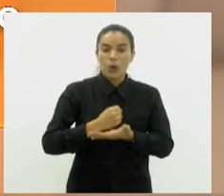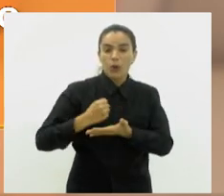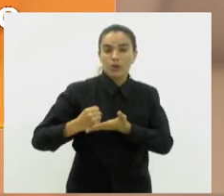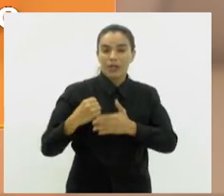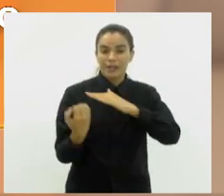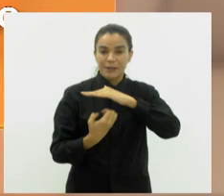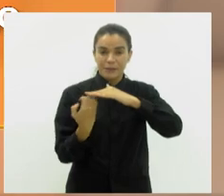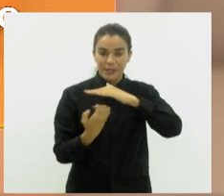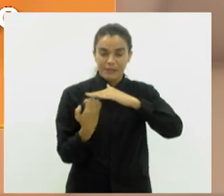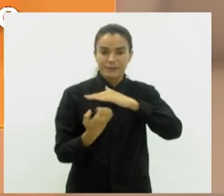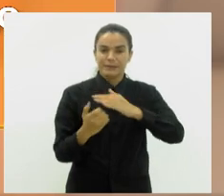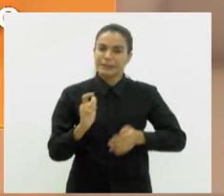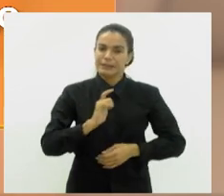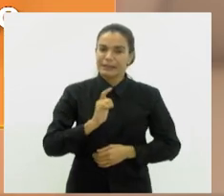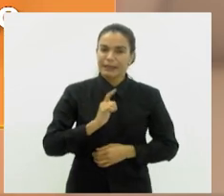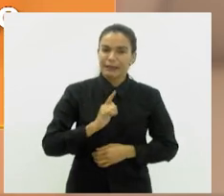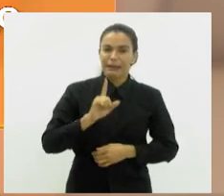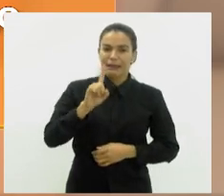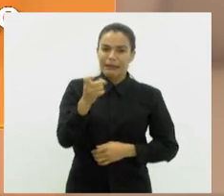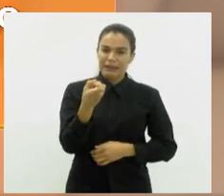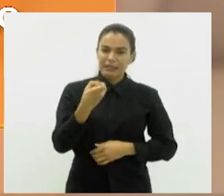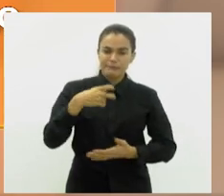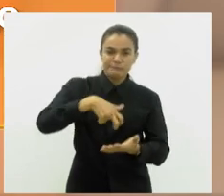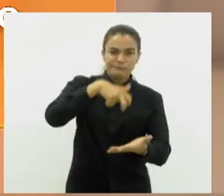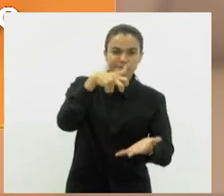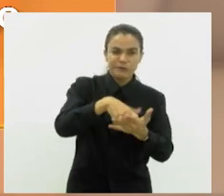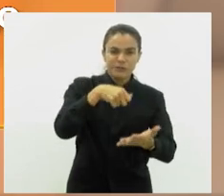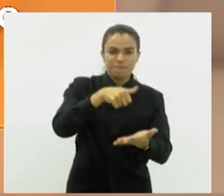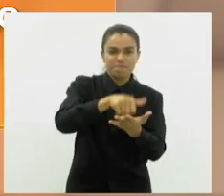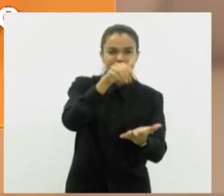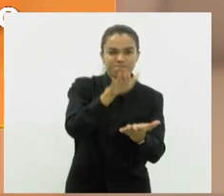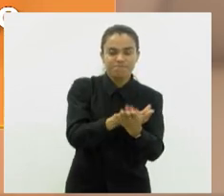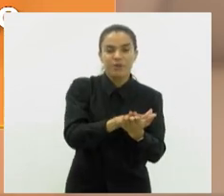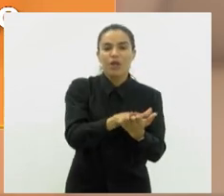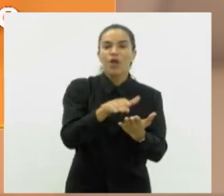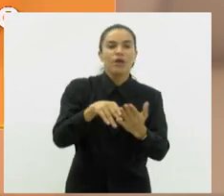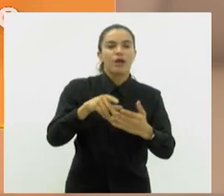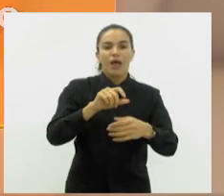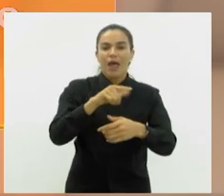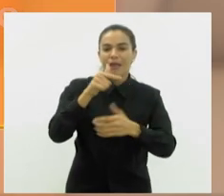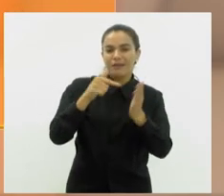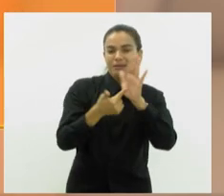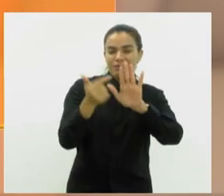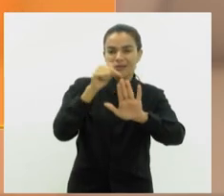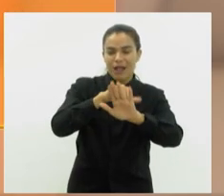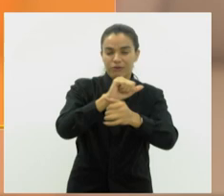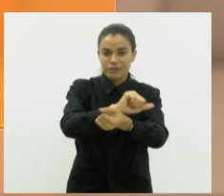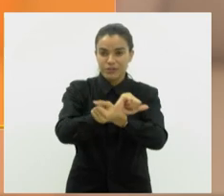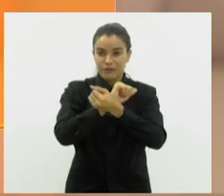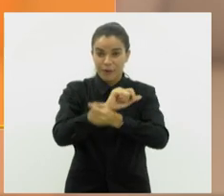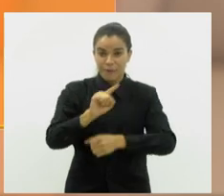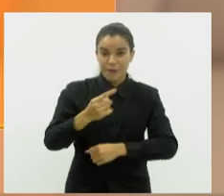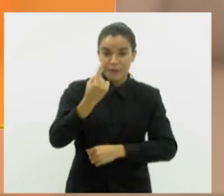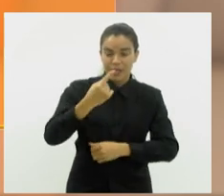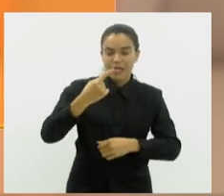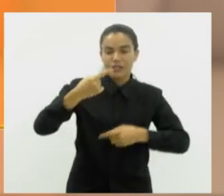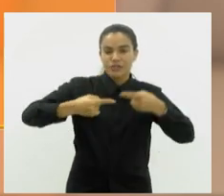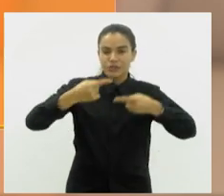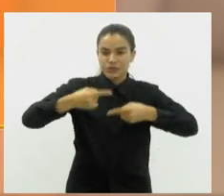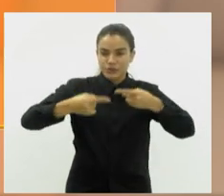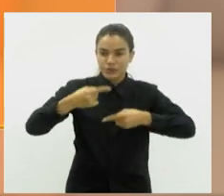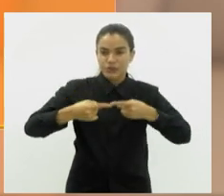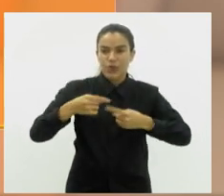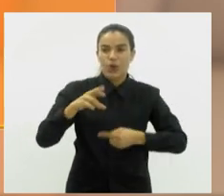empresas que tenham sido condenadas pela prática de trabalho análogo à escravidão. Em primeira discussão, projeto do